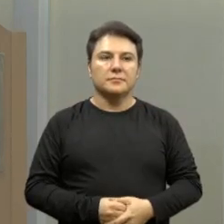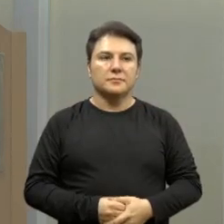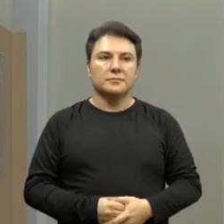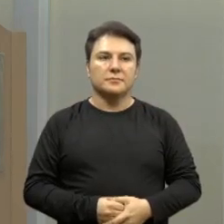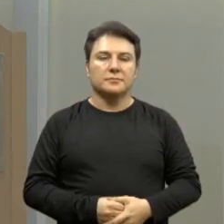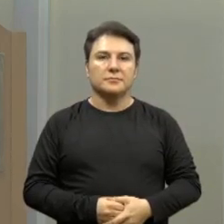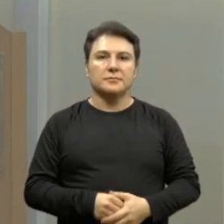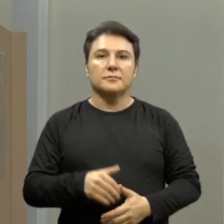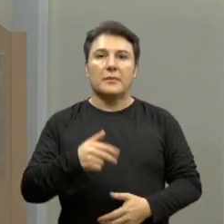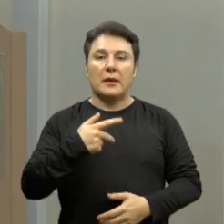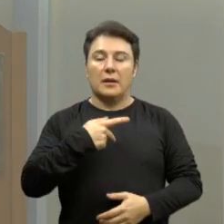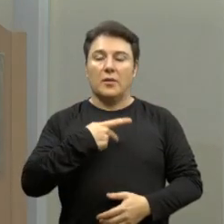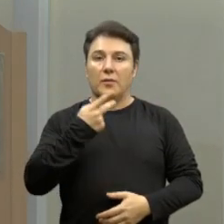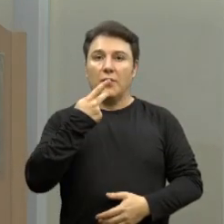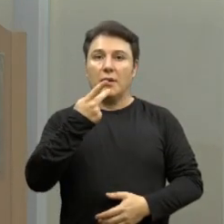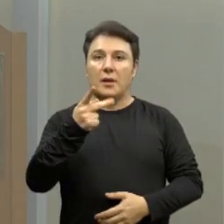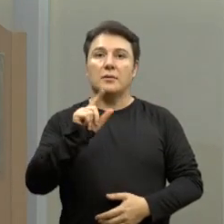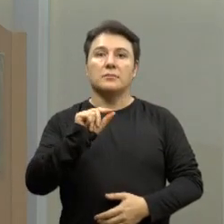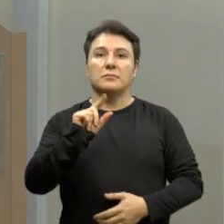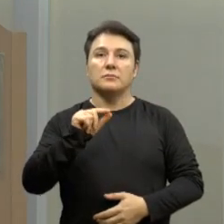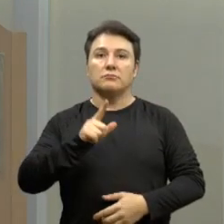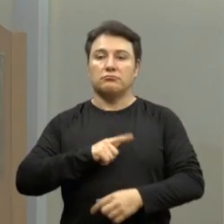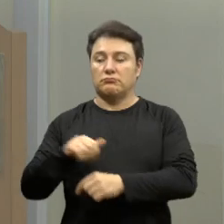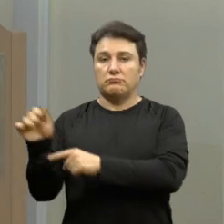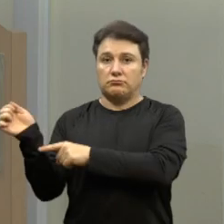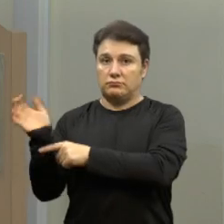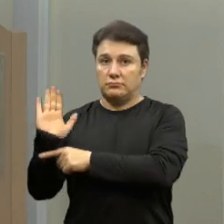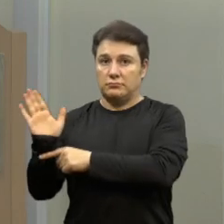passando os trabalhos da semana com um vídeo.